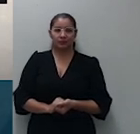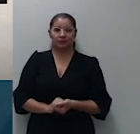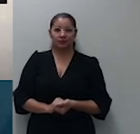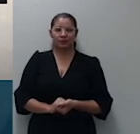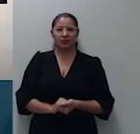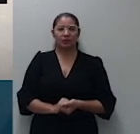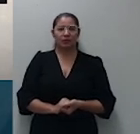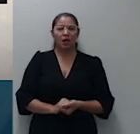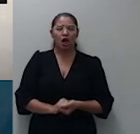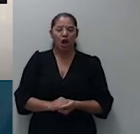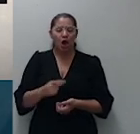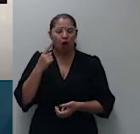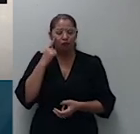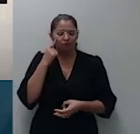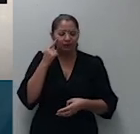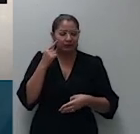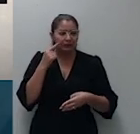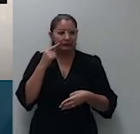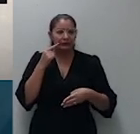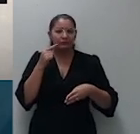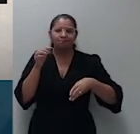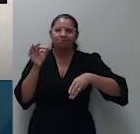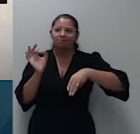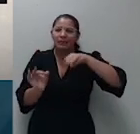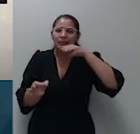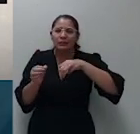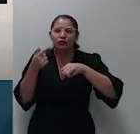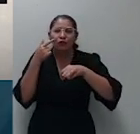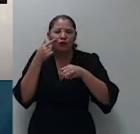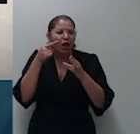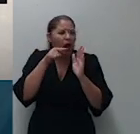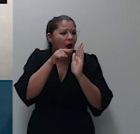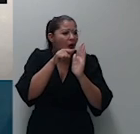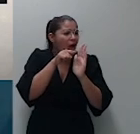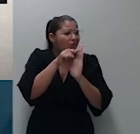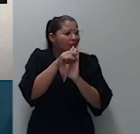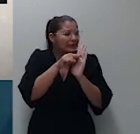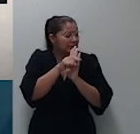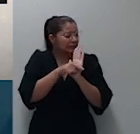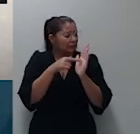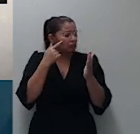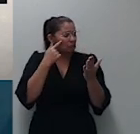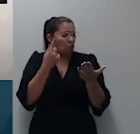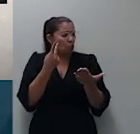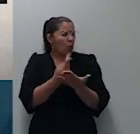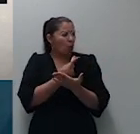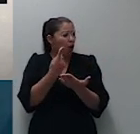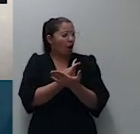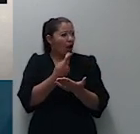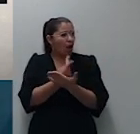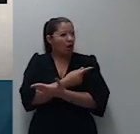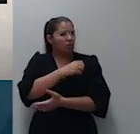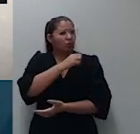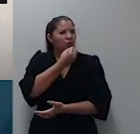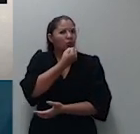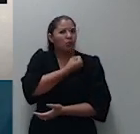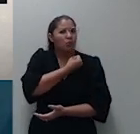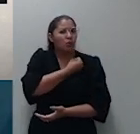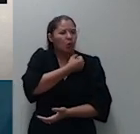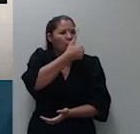inclusão na pauta desse 1,280,727